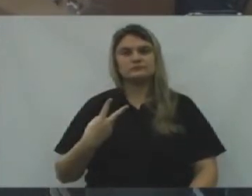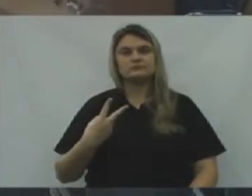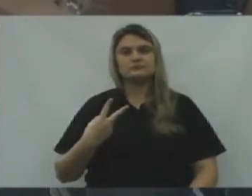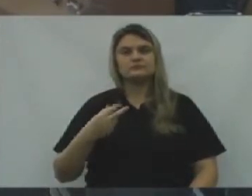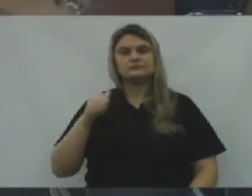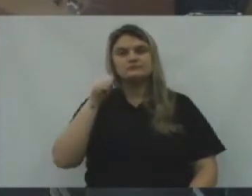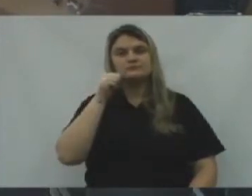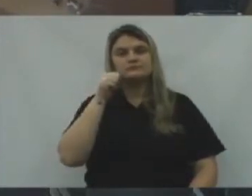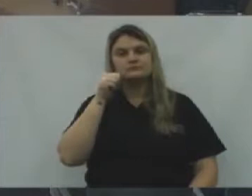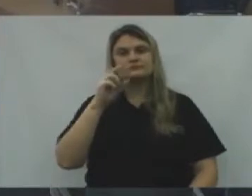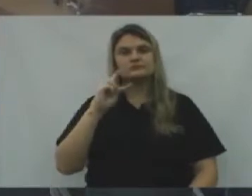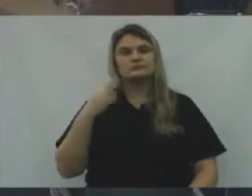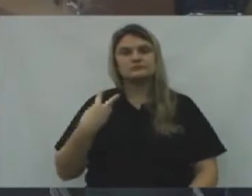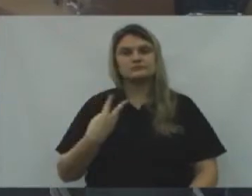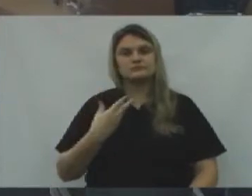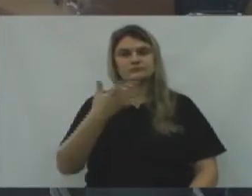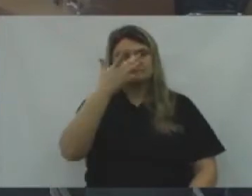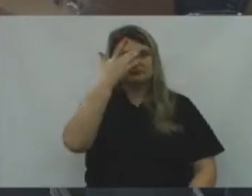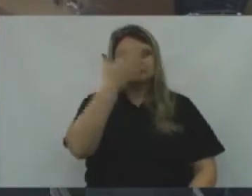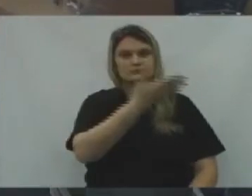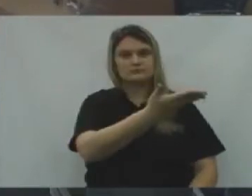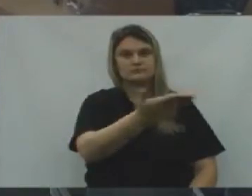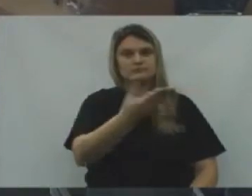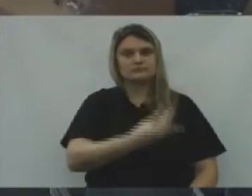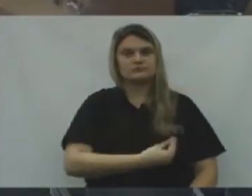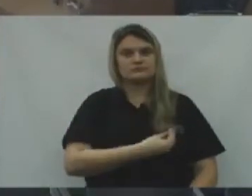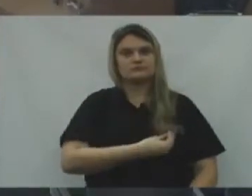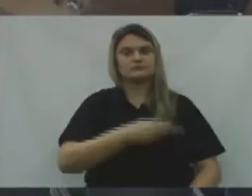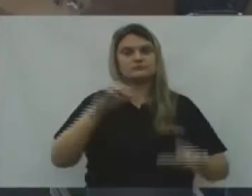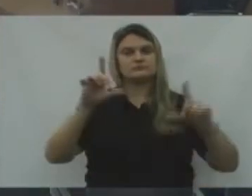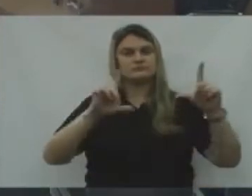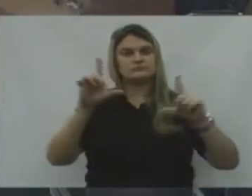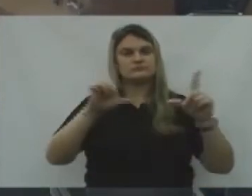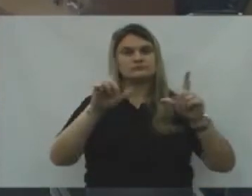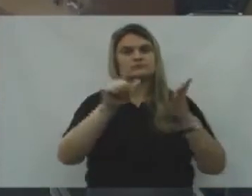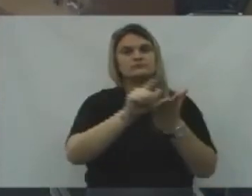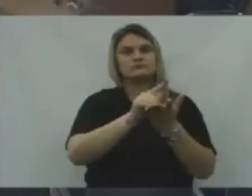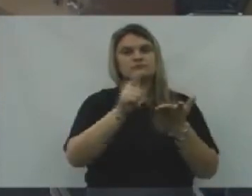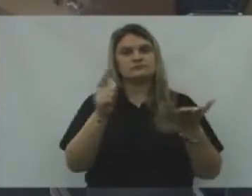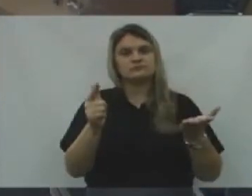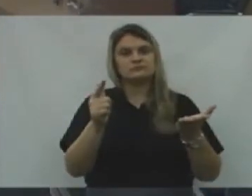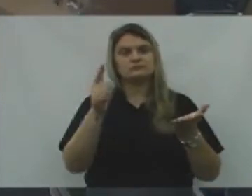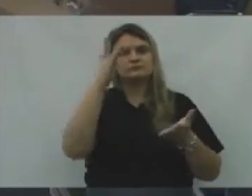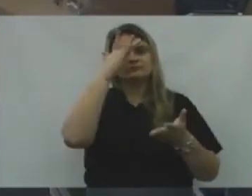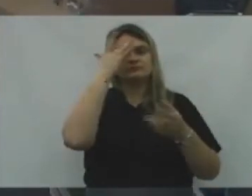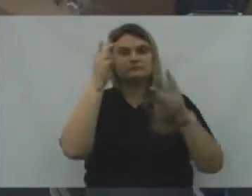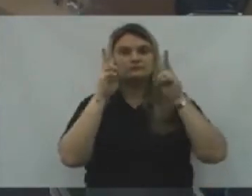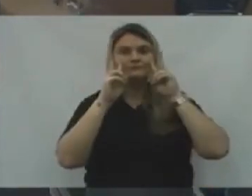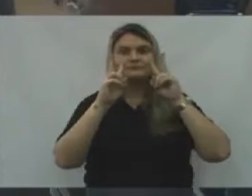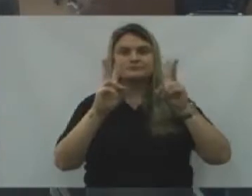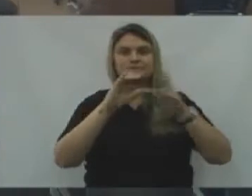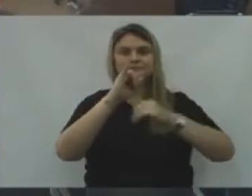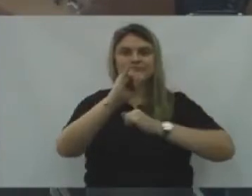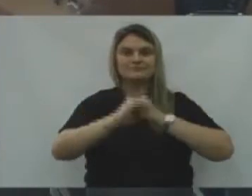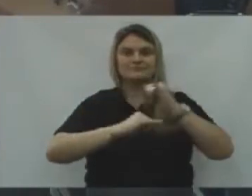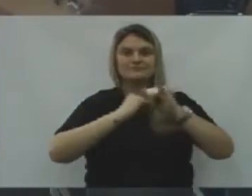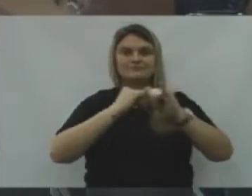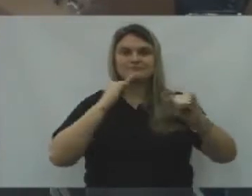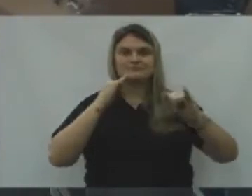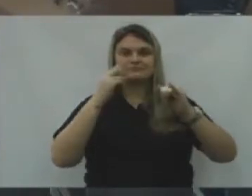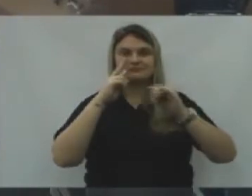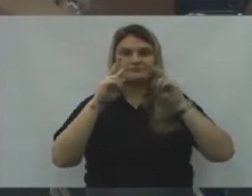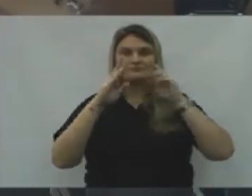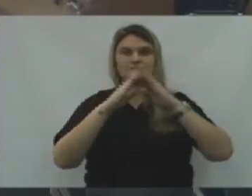Vereadora, Público presente, Prensa, Também as pessoas que nos acompanham pela